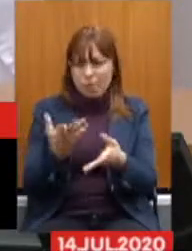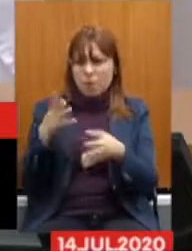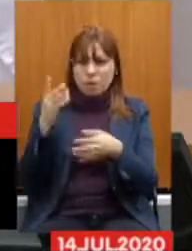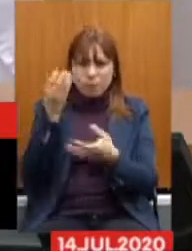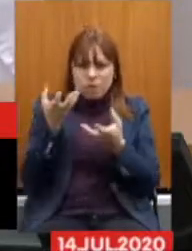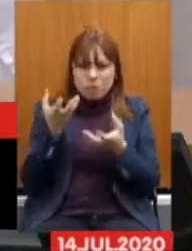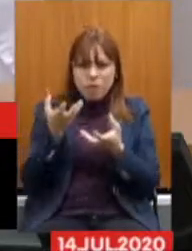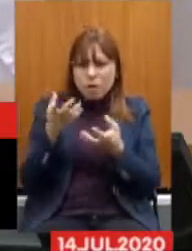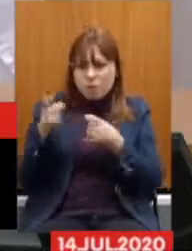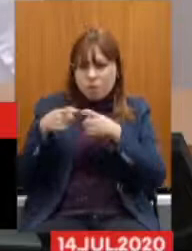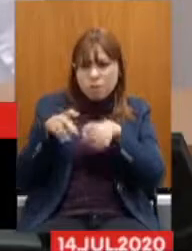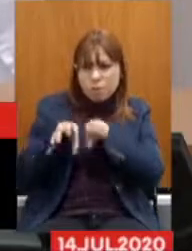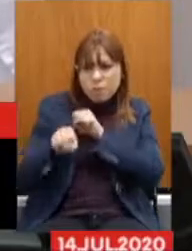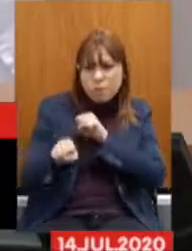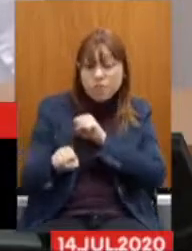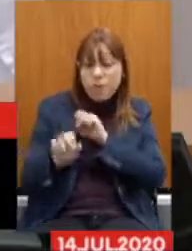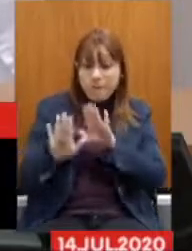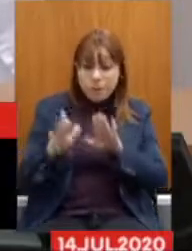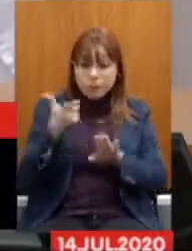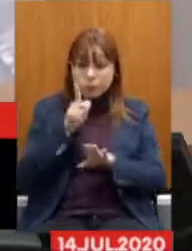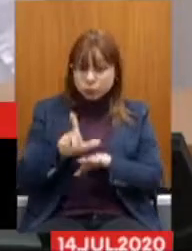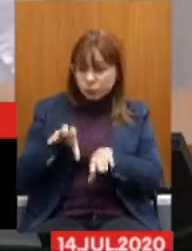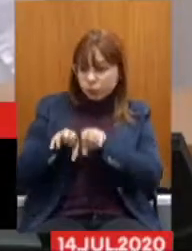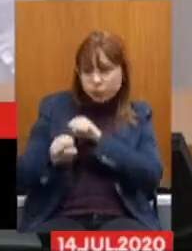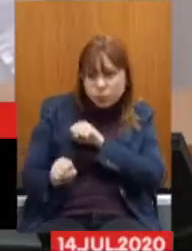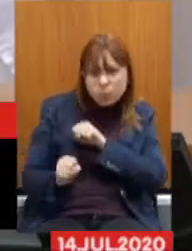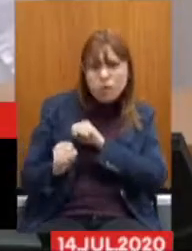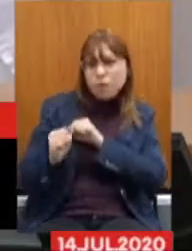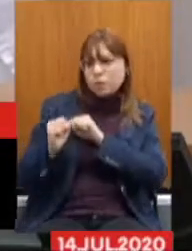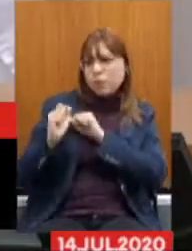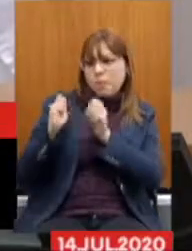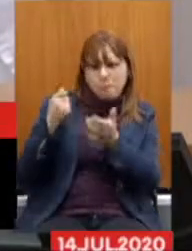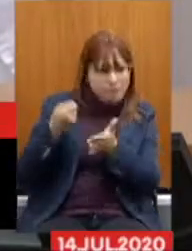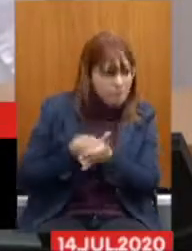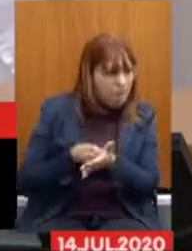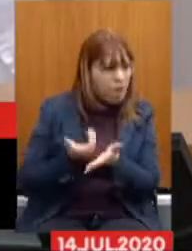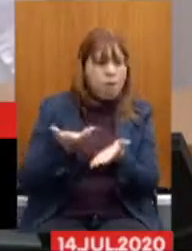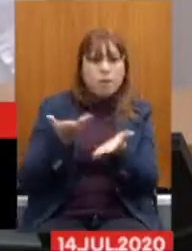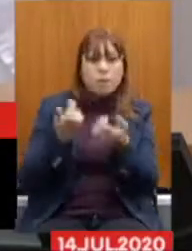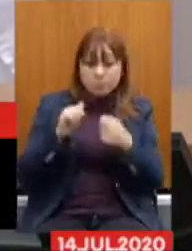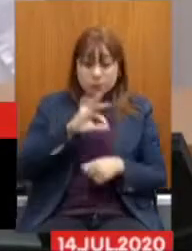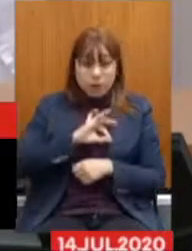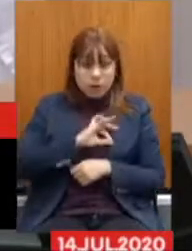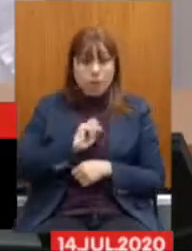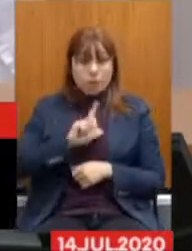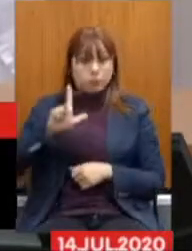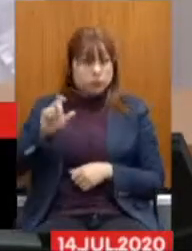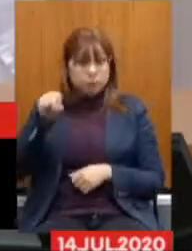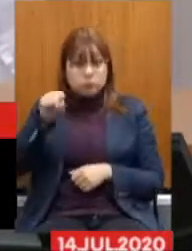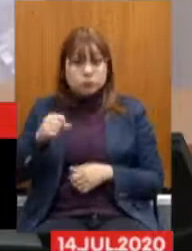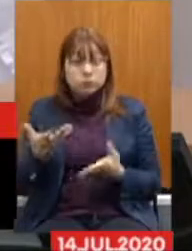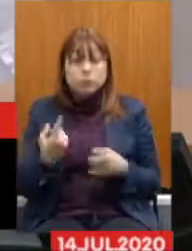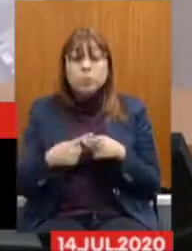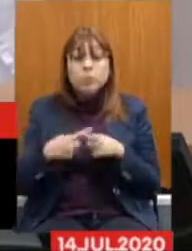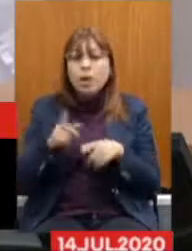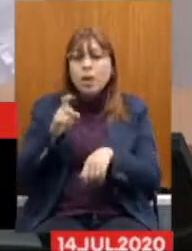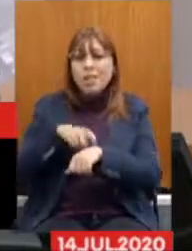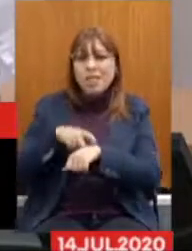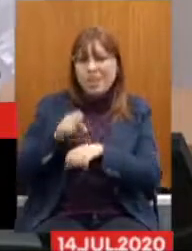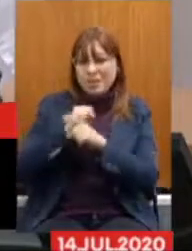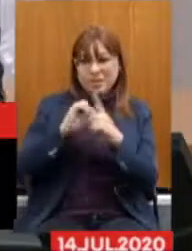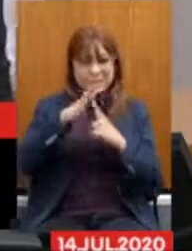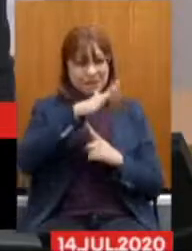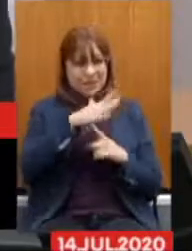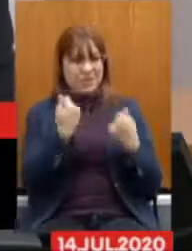E o médico Para ele poder Investir na sua formação Ele tem que receber Bom salário Por que que na hora De ser para a sociedade